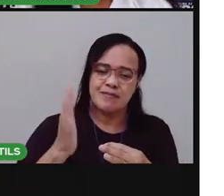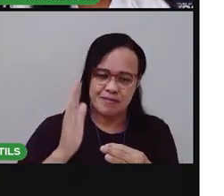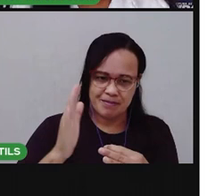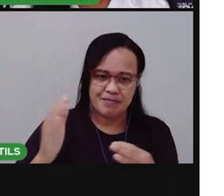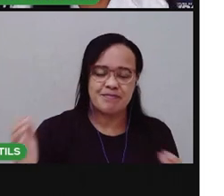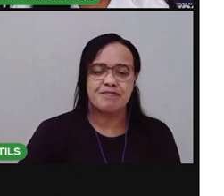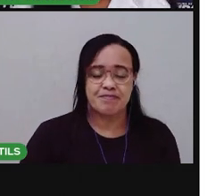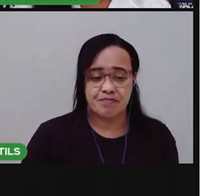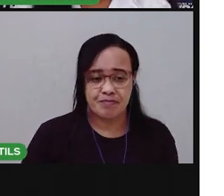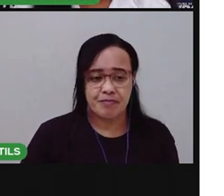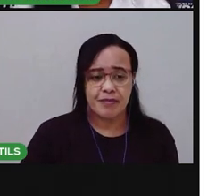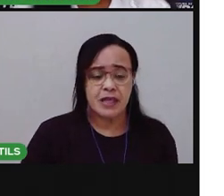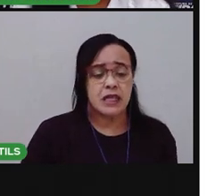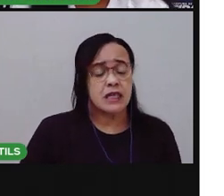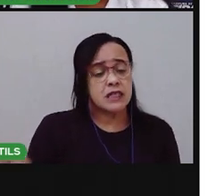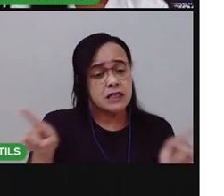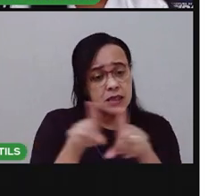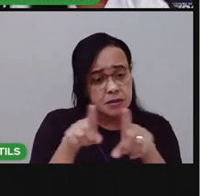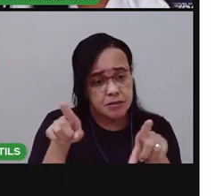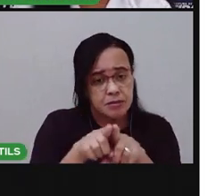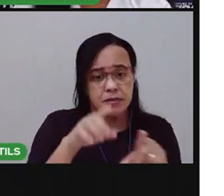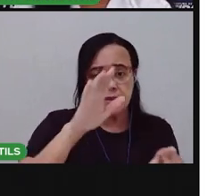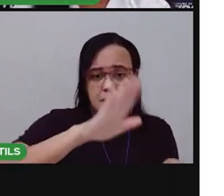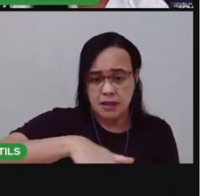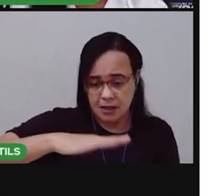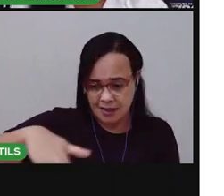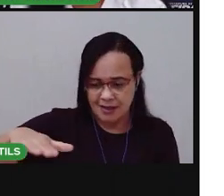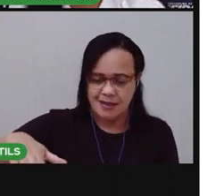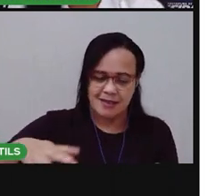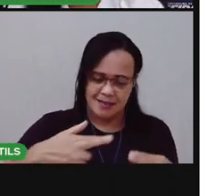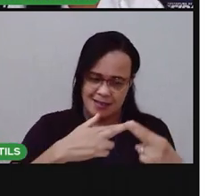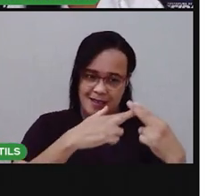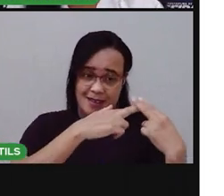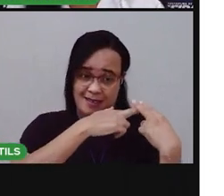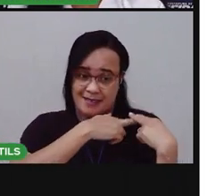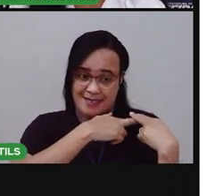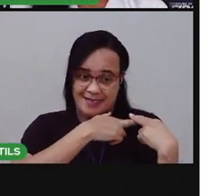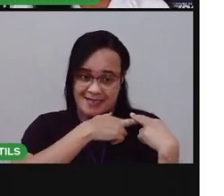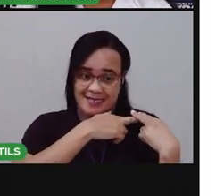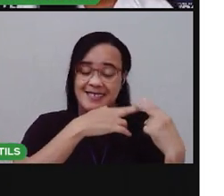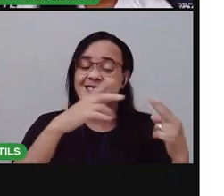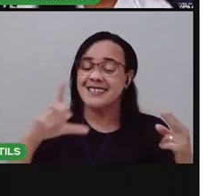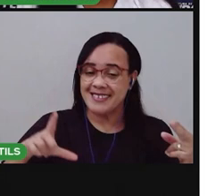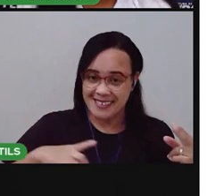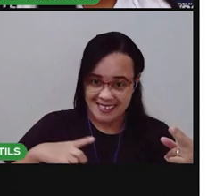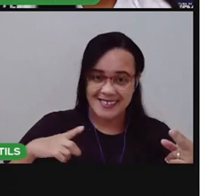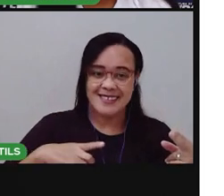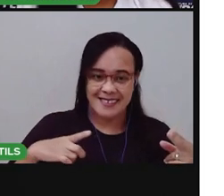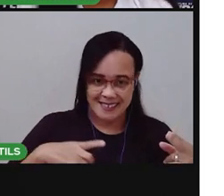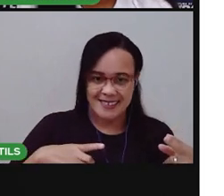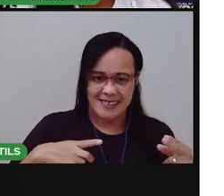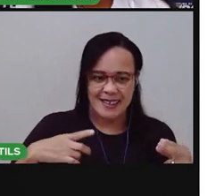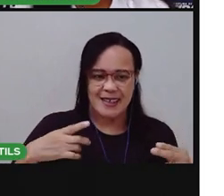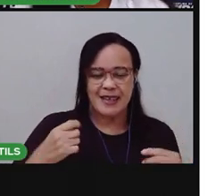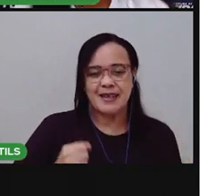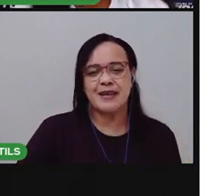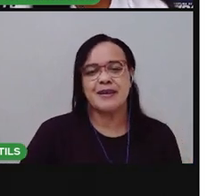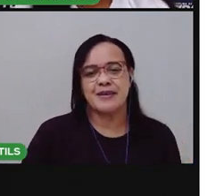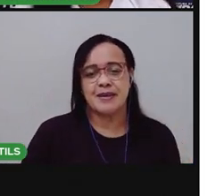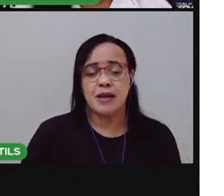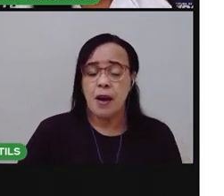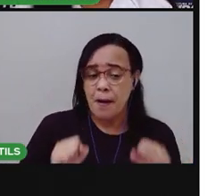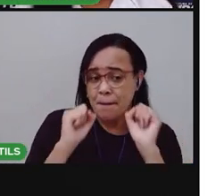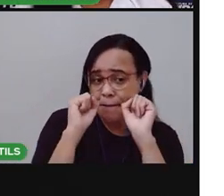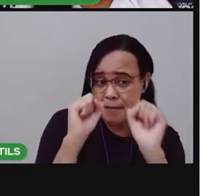As crianças também têm algumas responsabilidades, alguns deveres. As crianças e os adolescentes, eles podem ajudar em